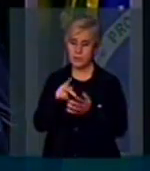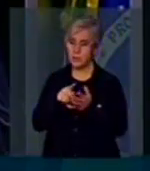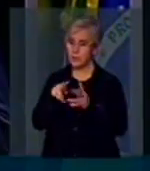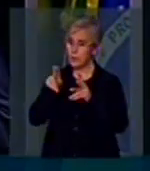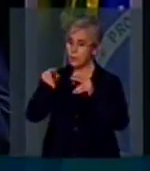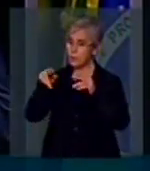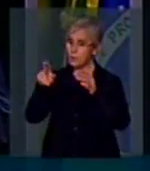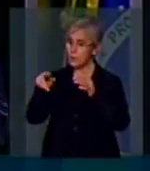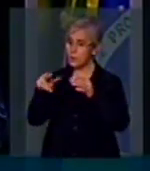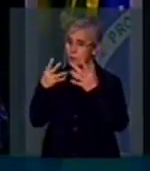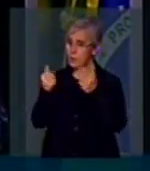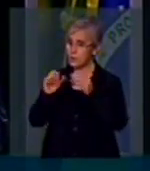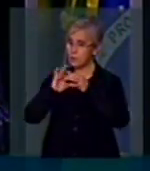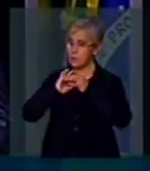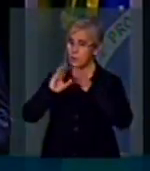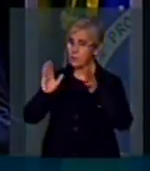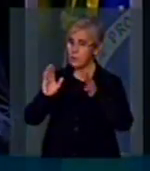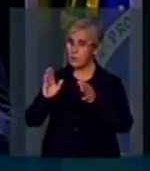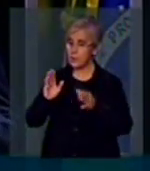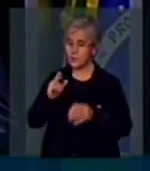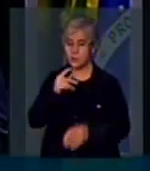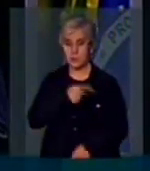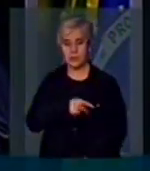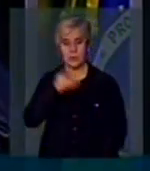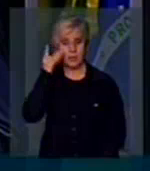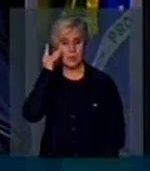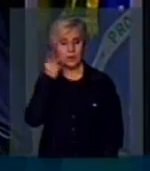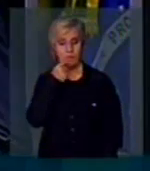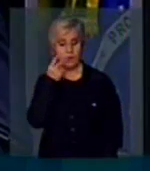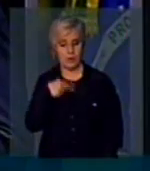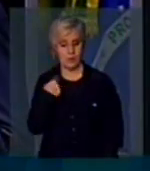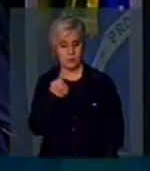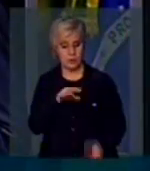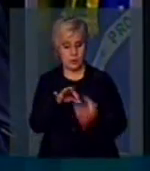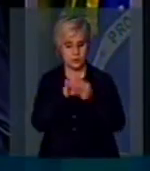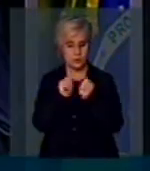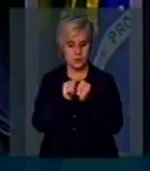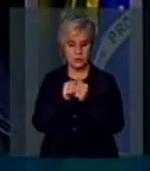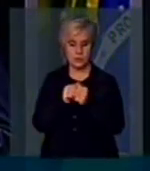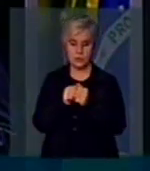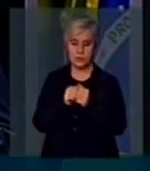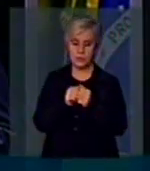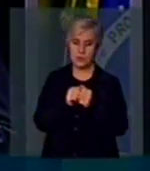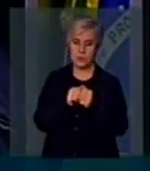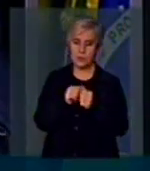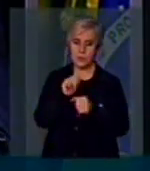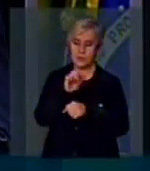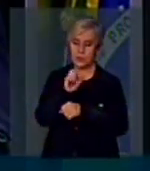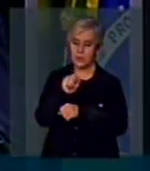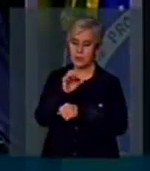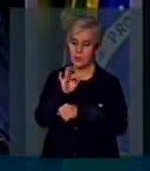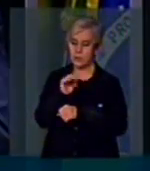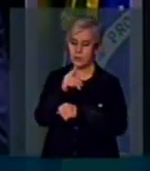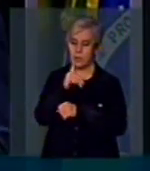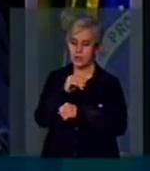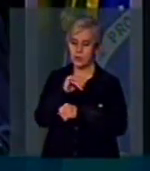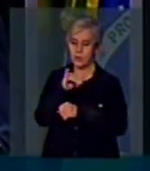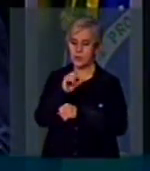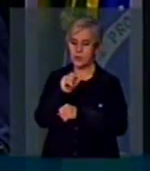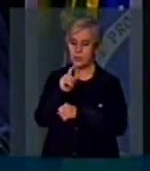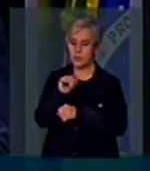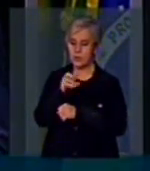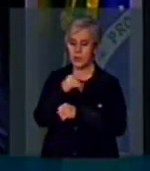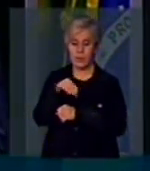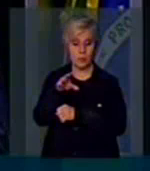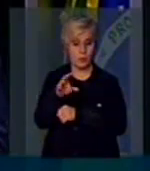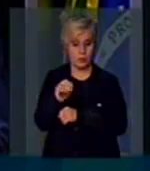própria Dilma Rousseff, há pouco tempo, falou que deveríamos negociar com o Estado Islâmico. Agora, eu posso me equivocar e me desculpa